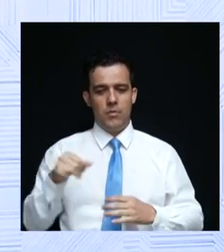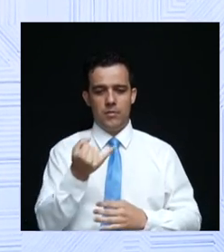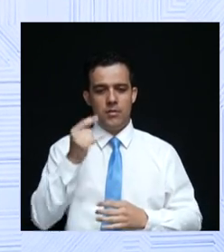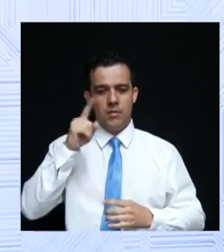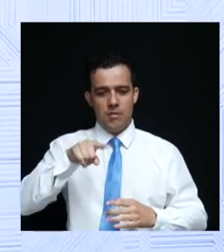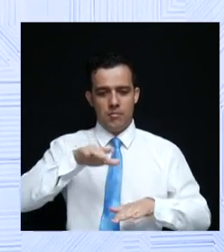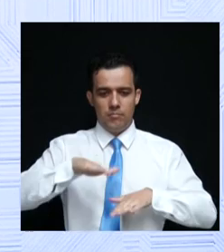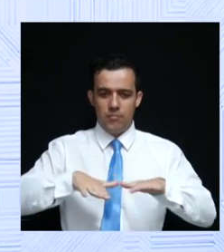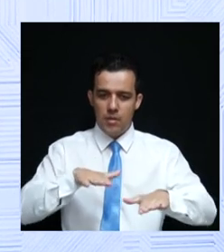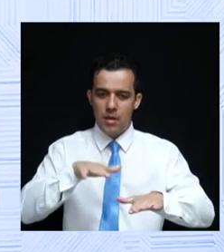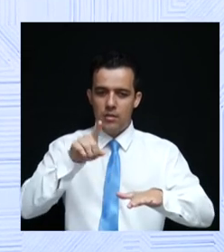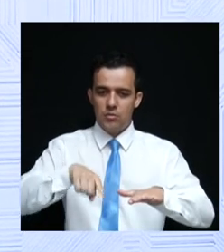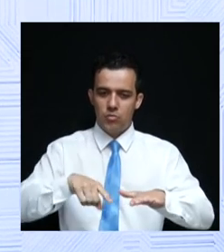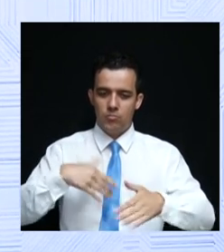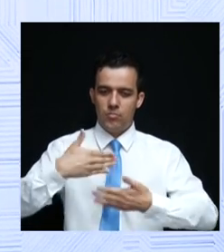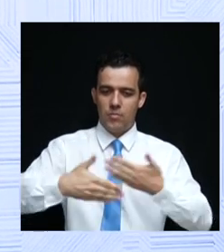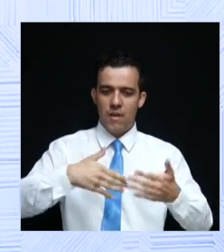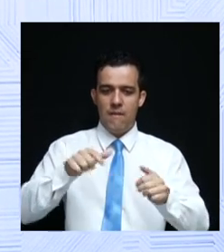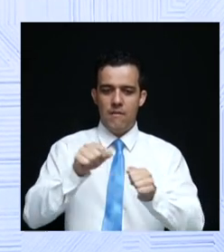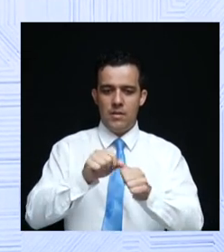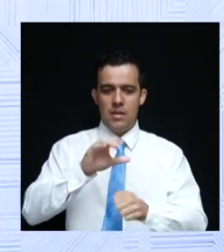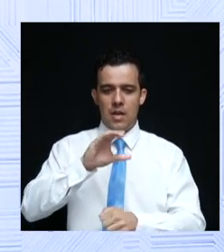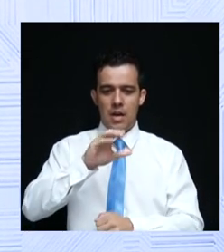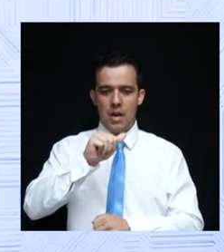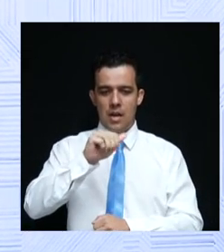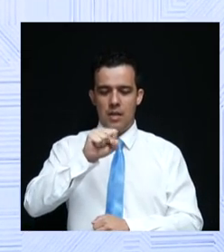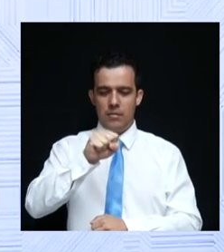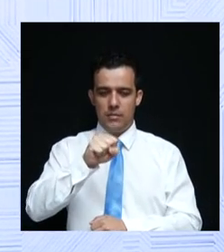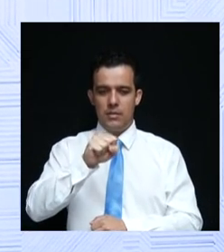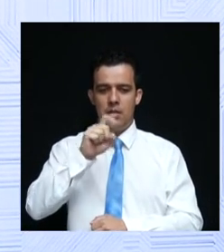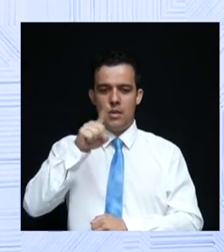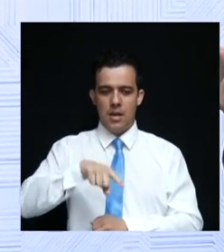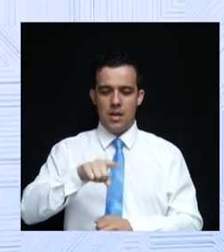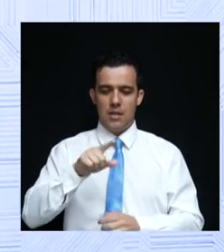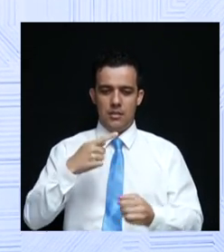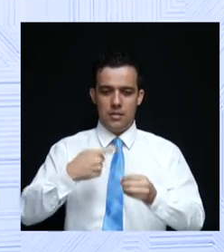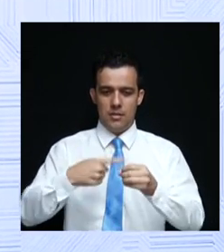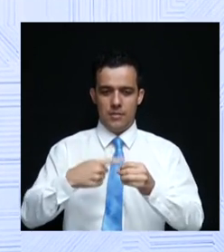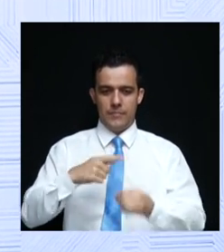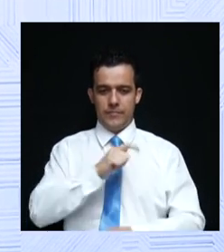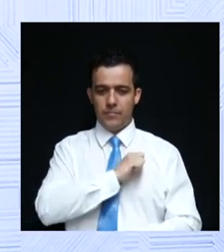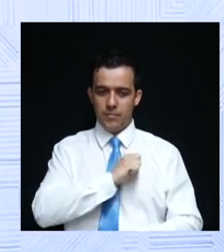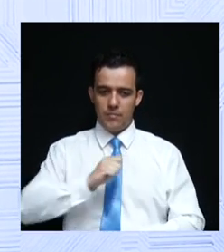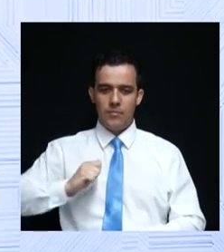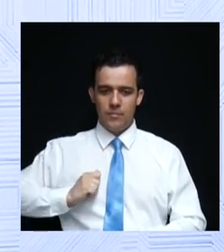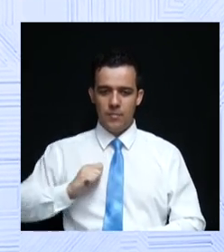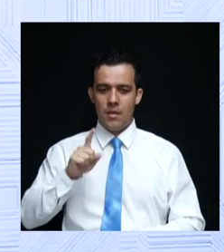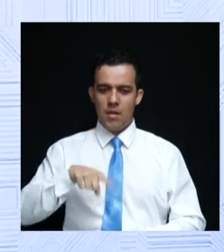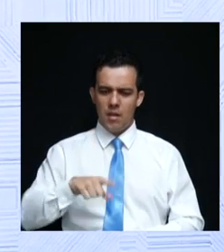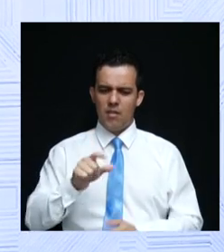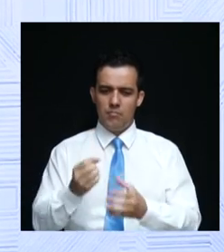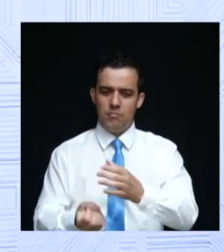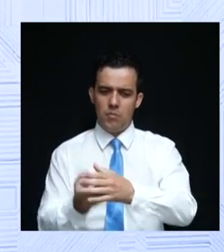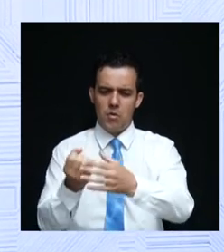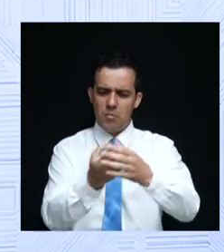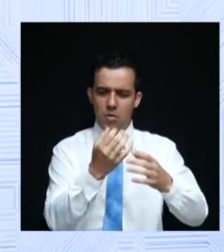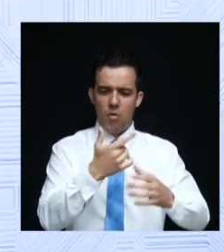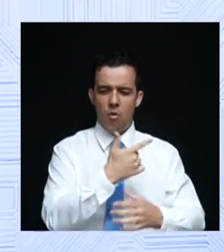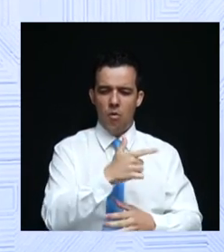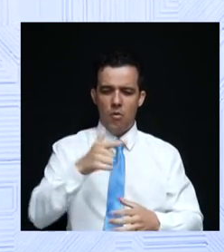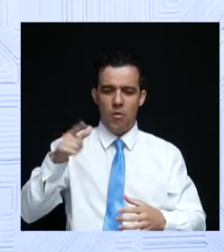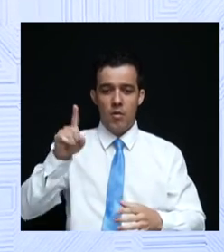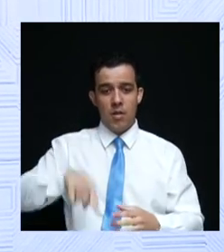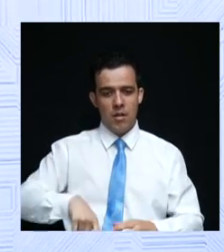para melhorar o sistema, como nós fizemos com o caso da cidade de Anápolis, que inauguramos. Estamos próximos de inaugurar outros. Segurança pública é um tema que Goiás é